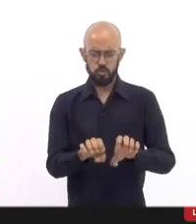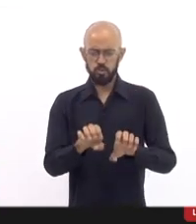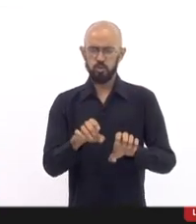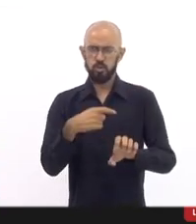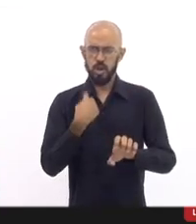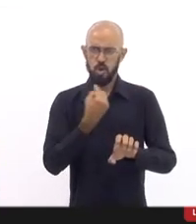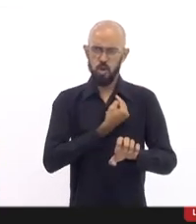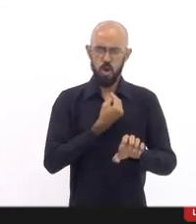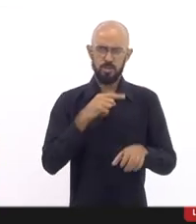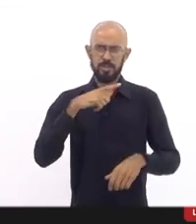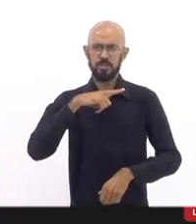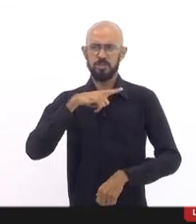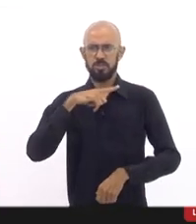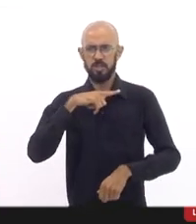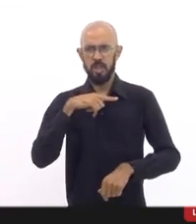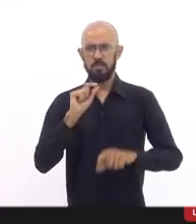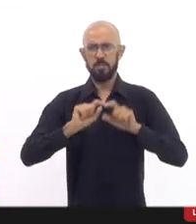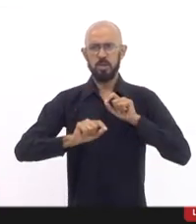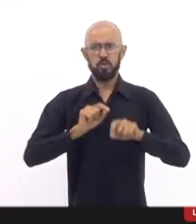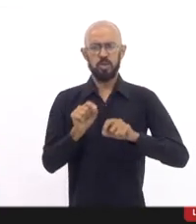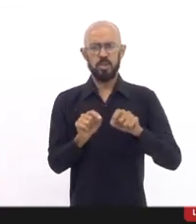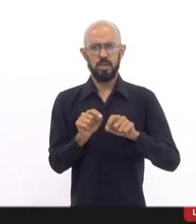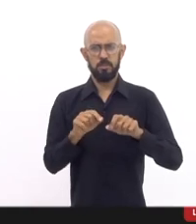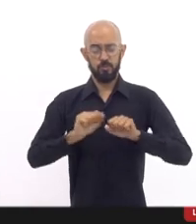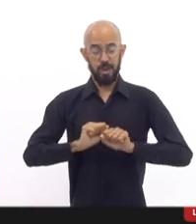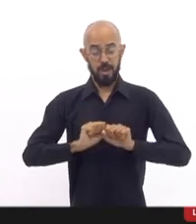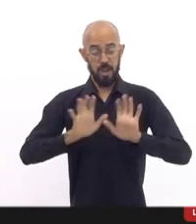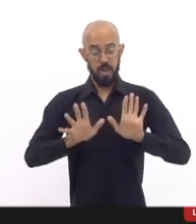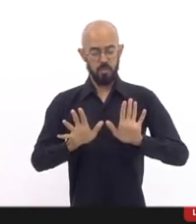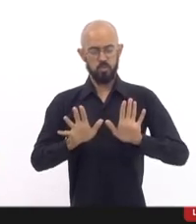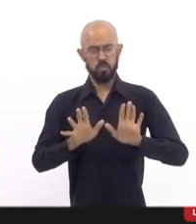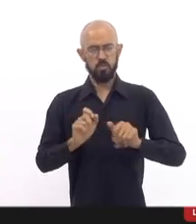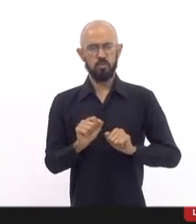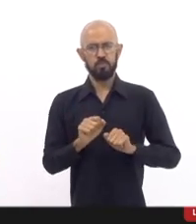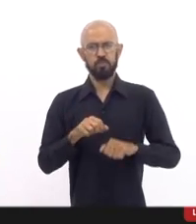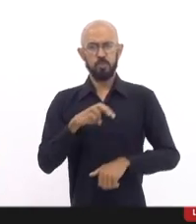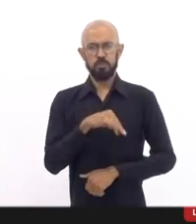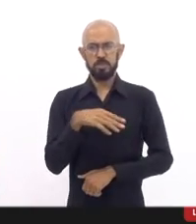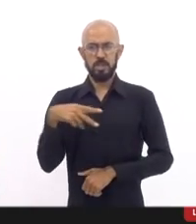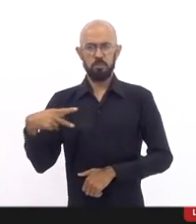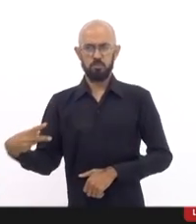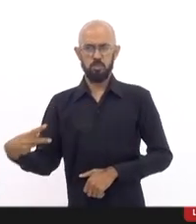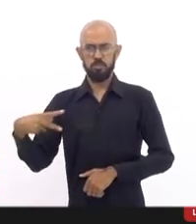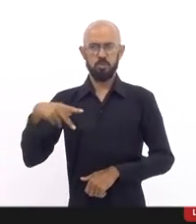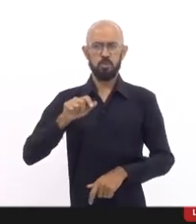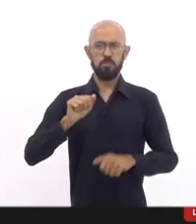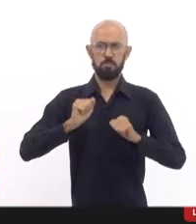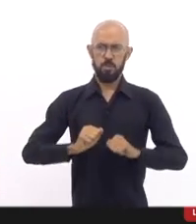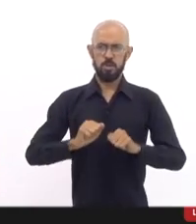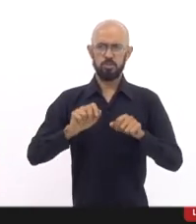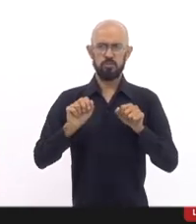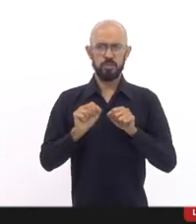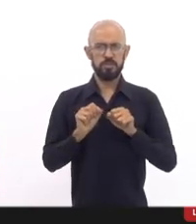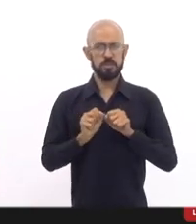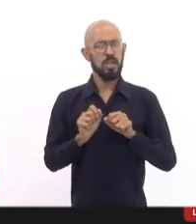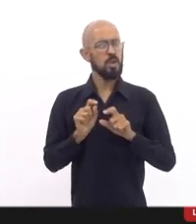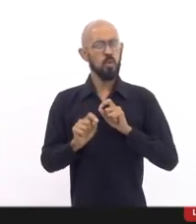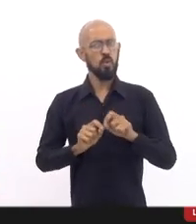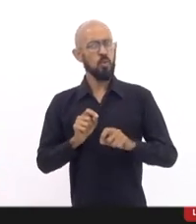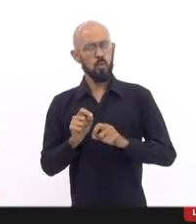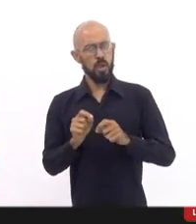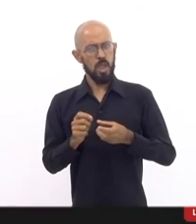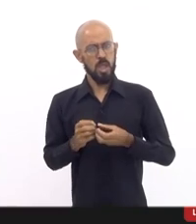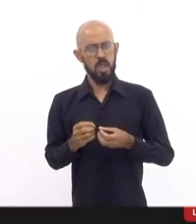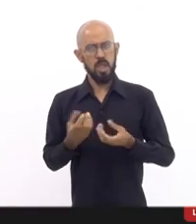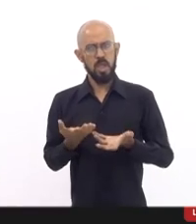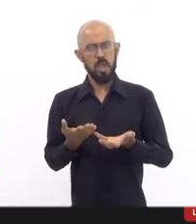hoje para que fique sempre muito claro o que o Ministério Público pode proporcionar